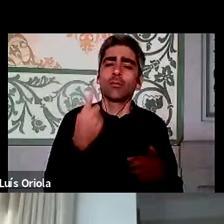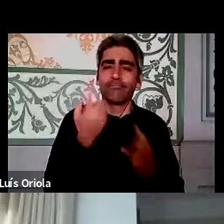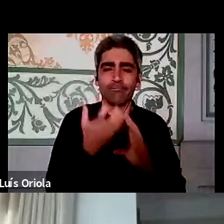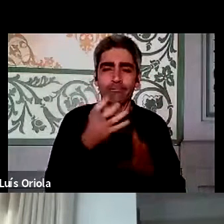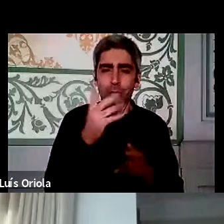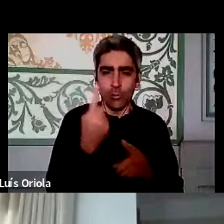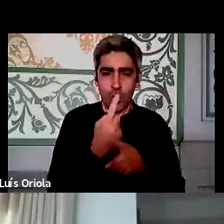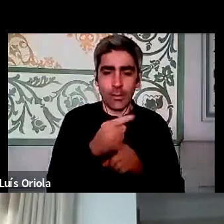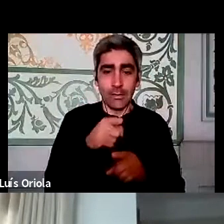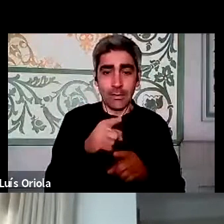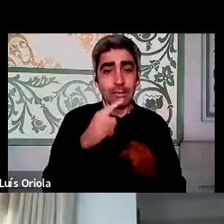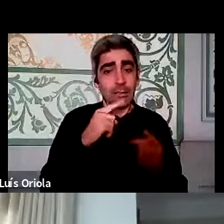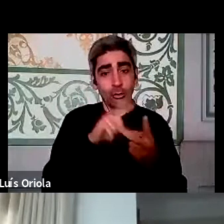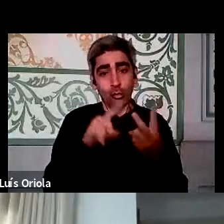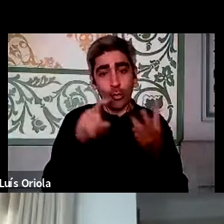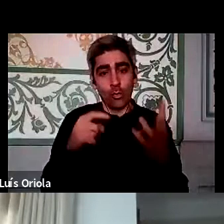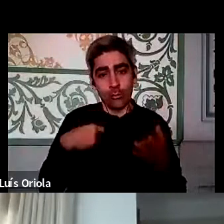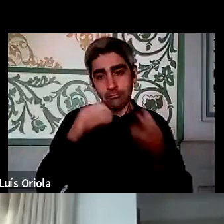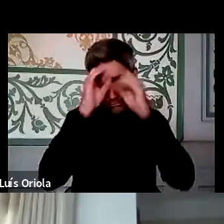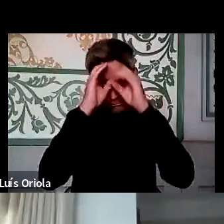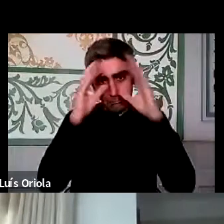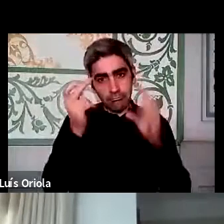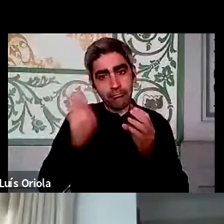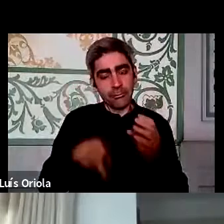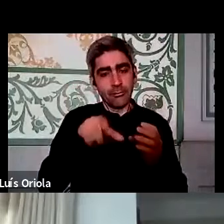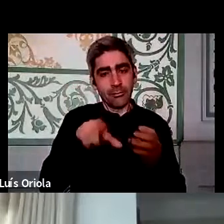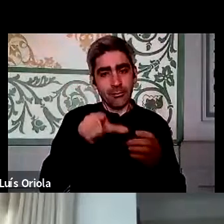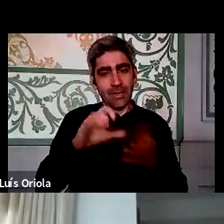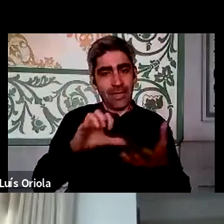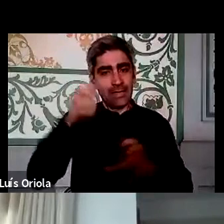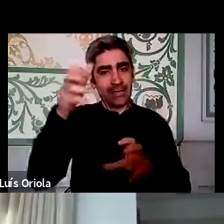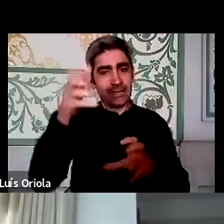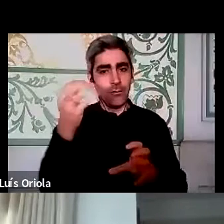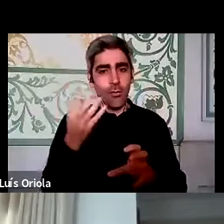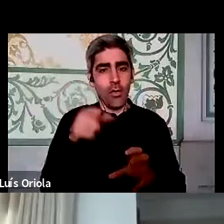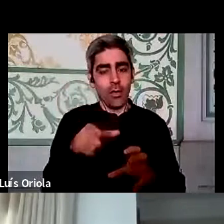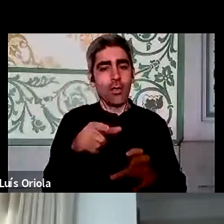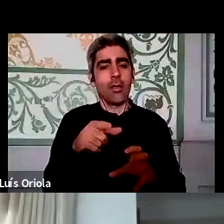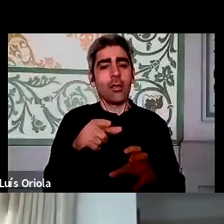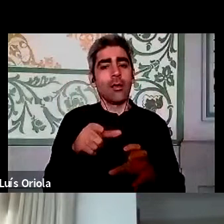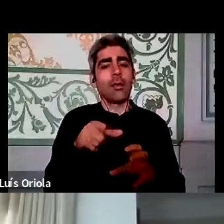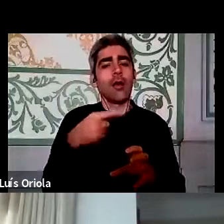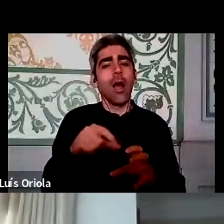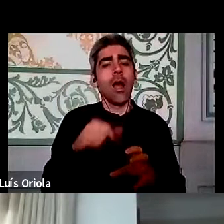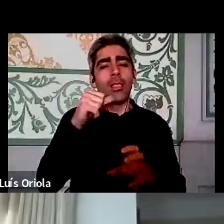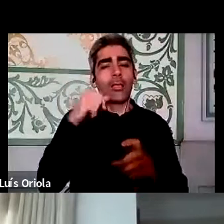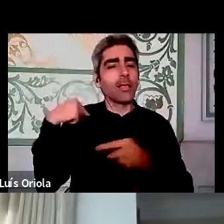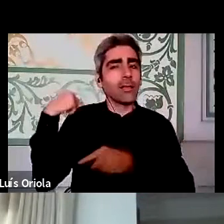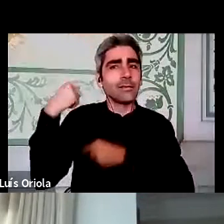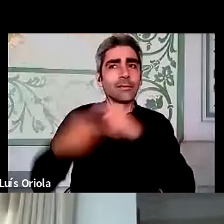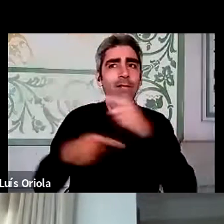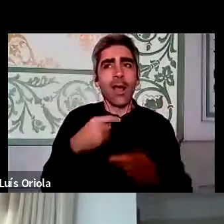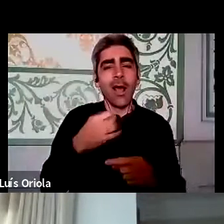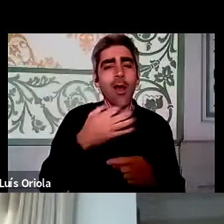isso. Uma das questões que eu penso que emergiu desta crise é que aquela tradicional desconfiança